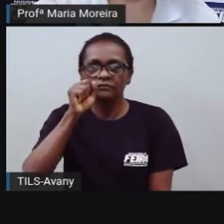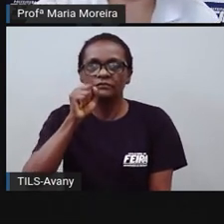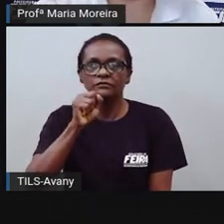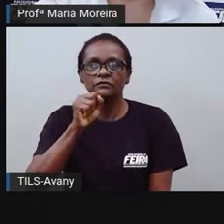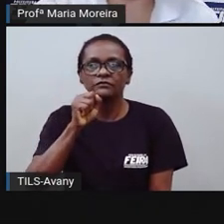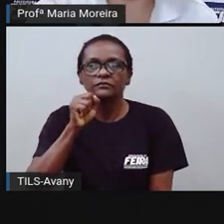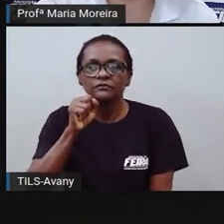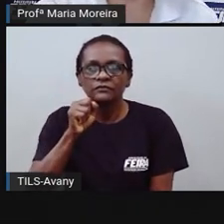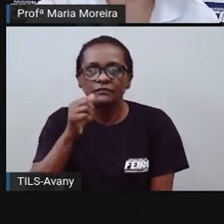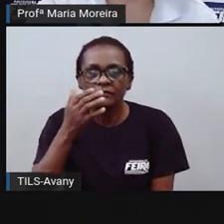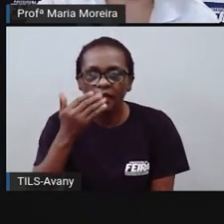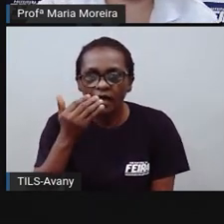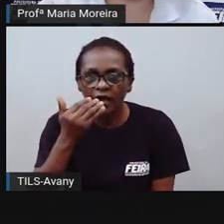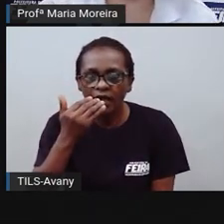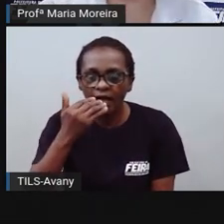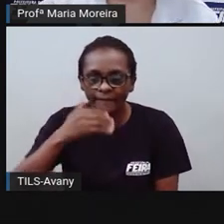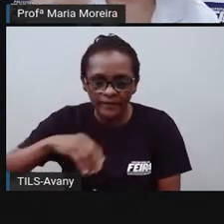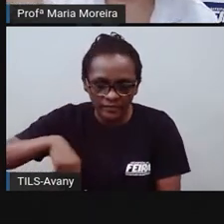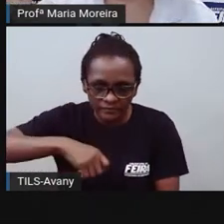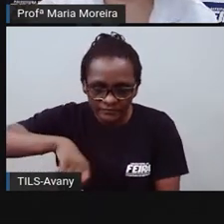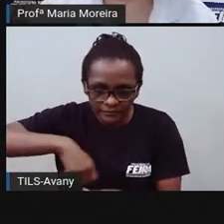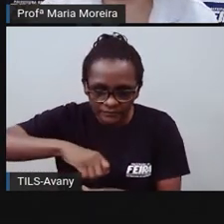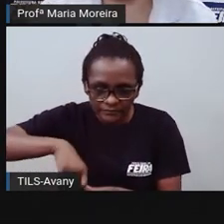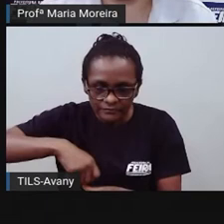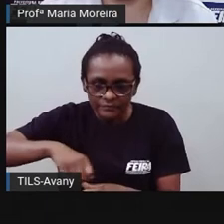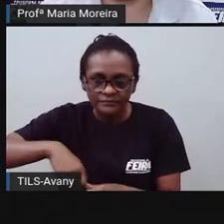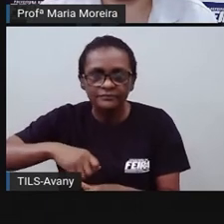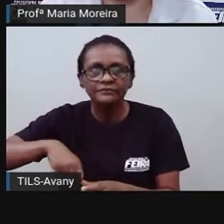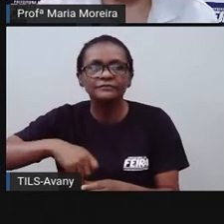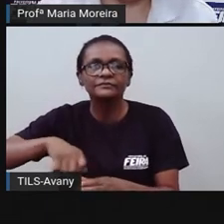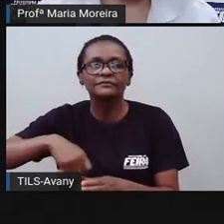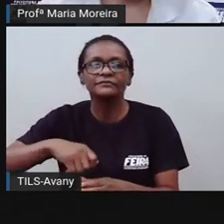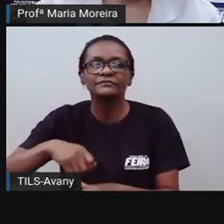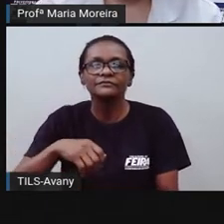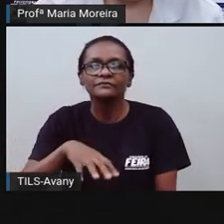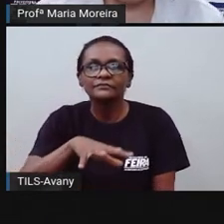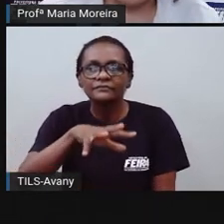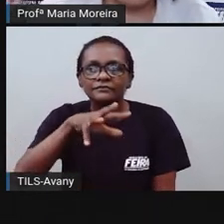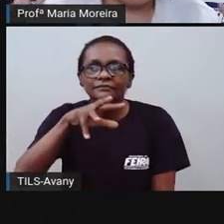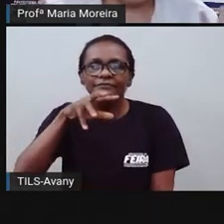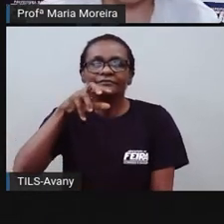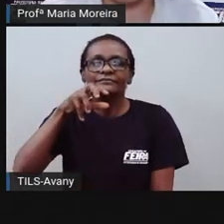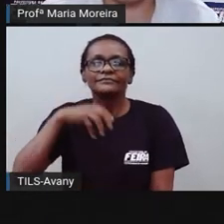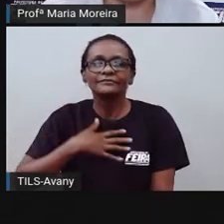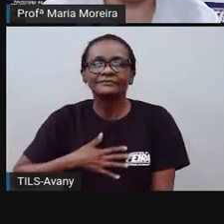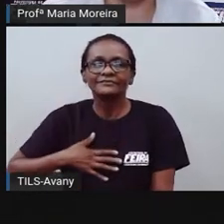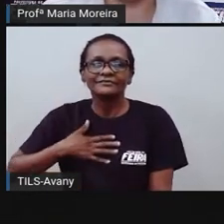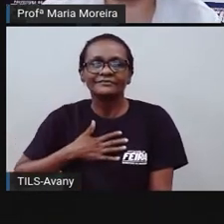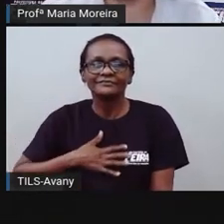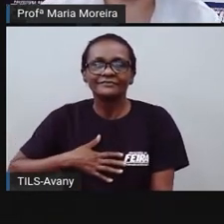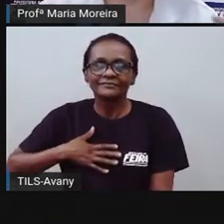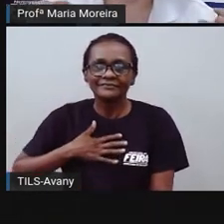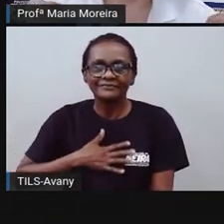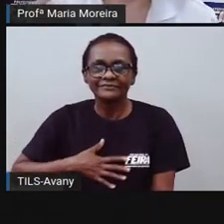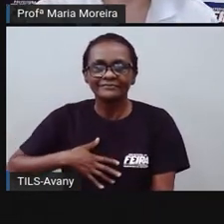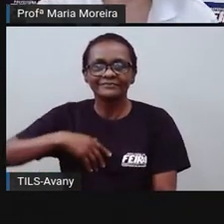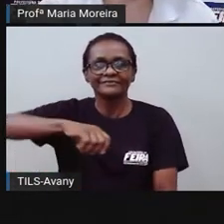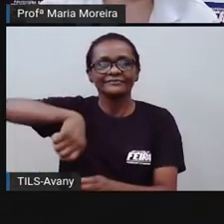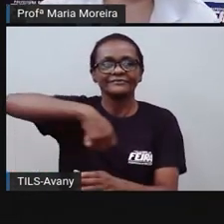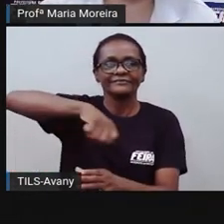os escravos, eles não iam apenas para a lavoura, eles faziam todas as tarefas, então tipo, ah,